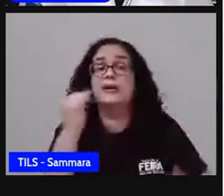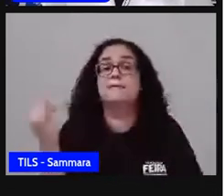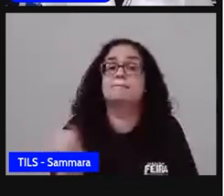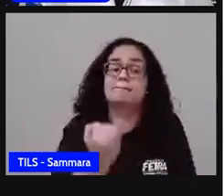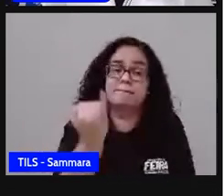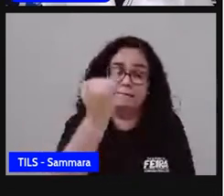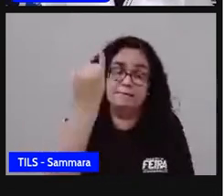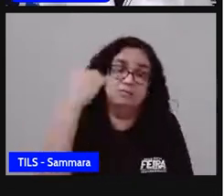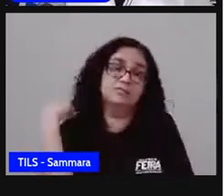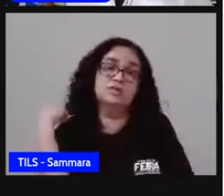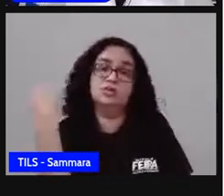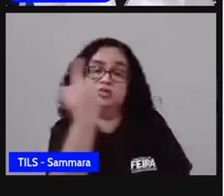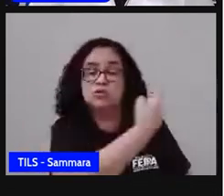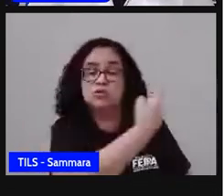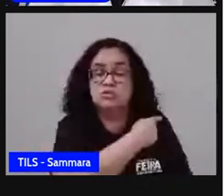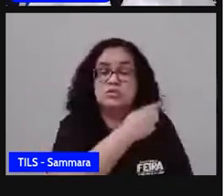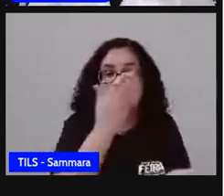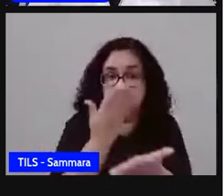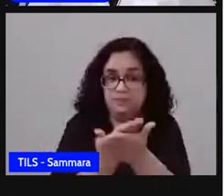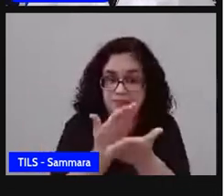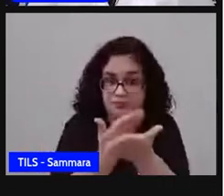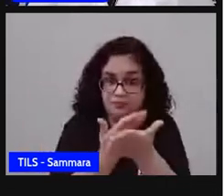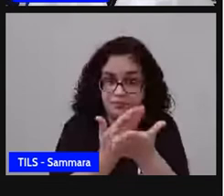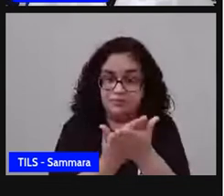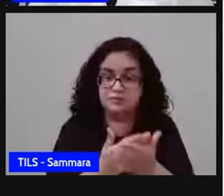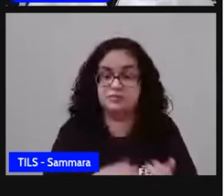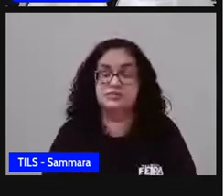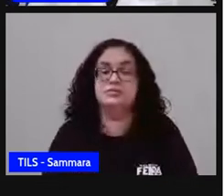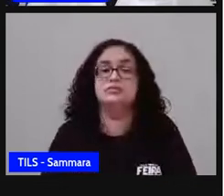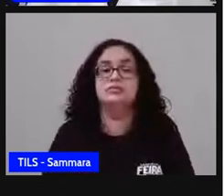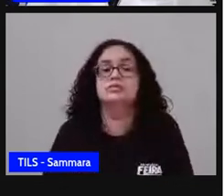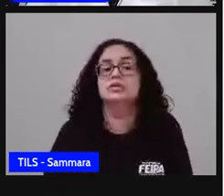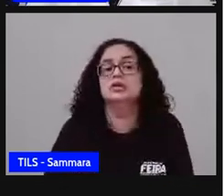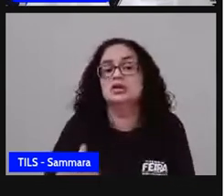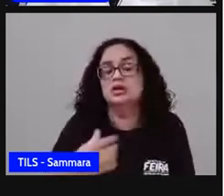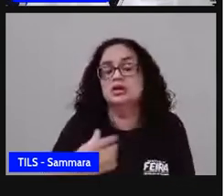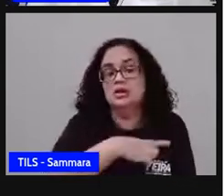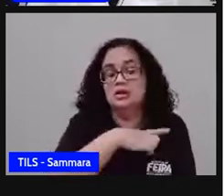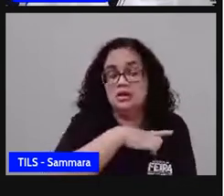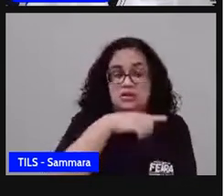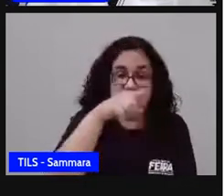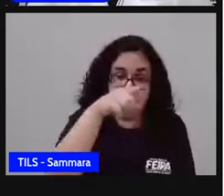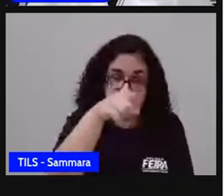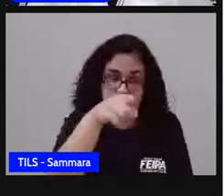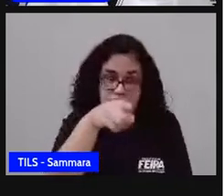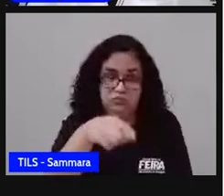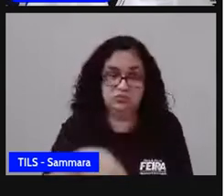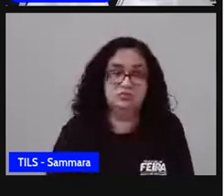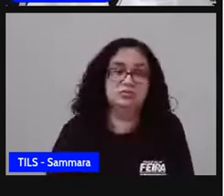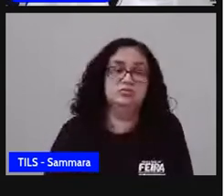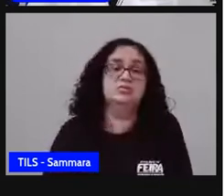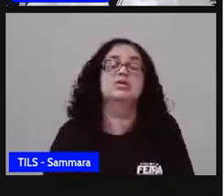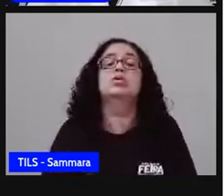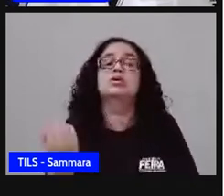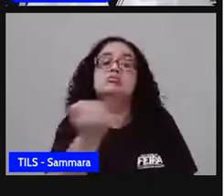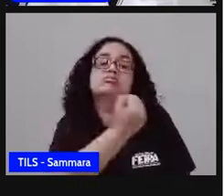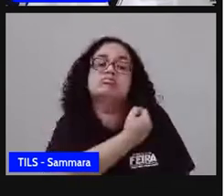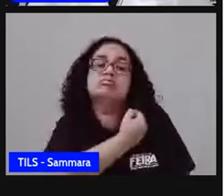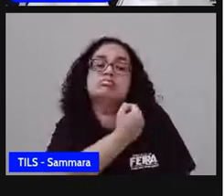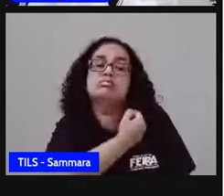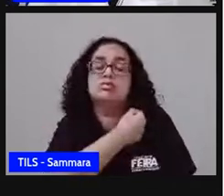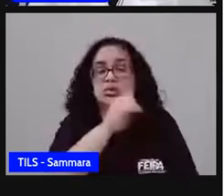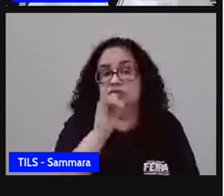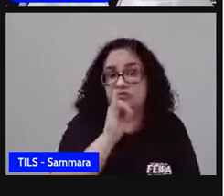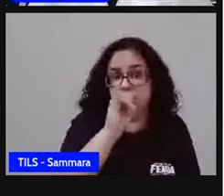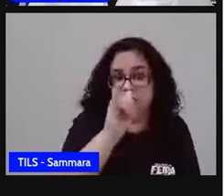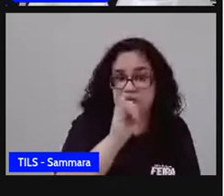essa nossa aula, né? Que a gente traz aí dados estatísticos, esses dados estatísticos são